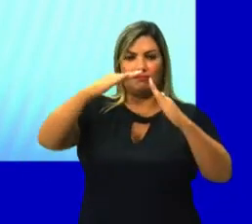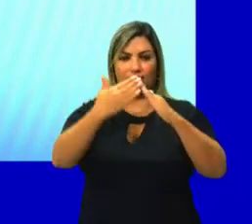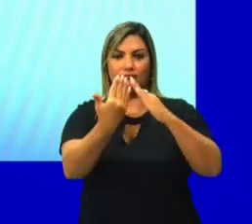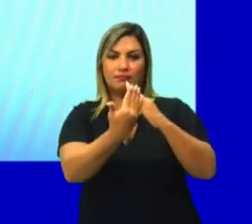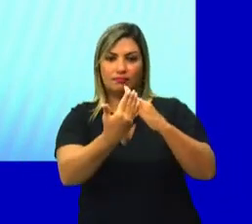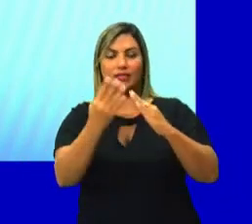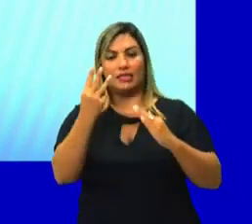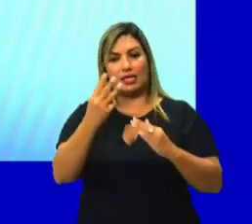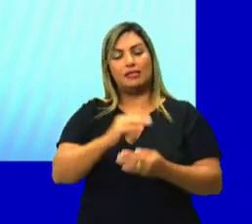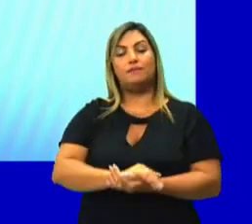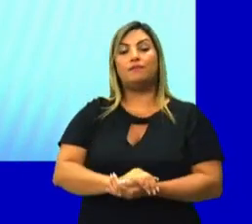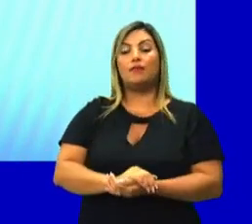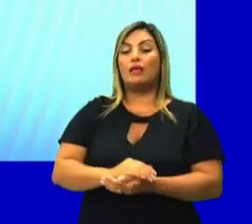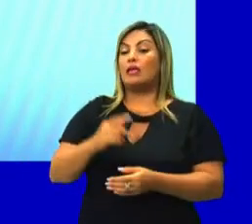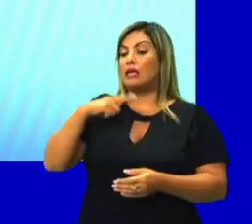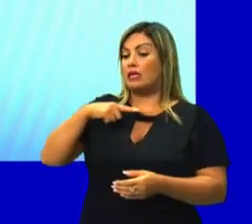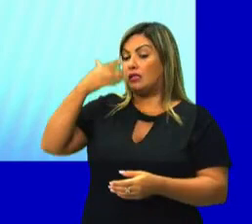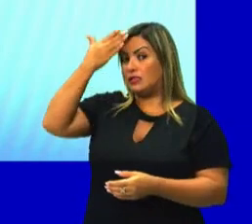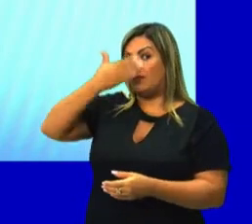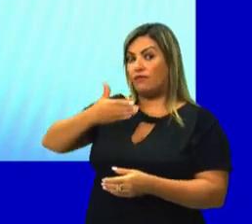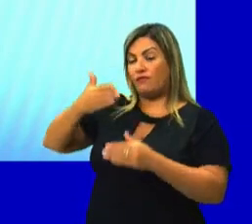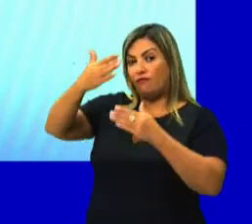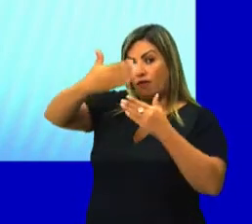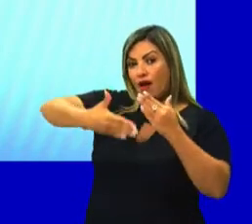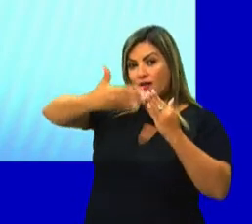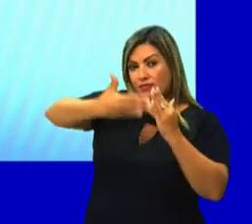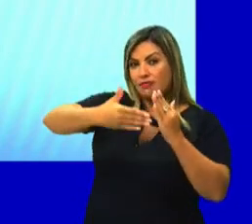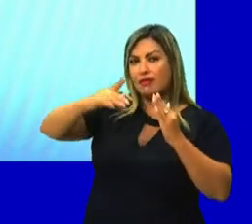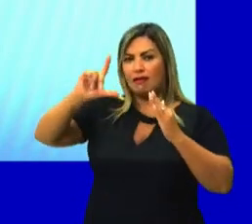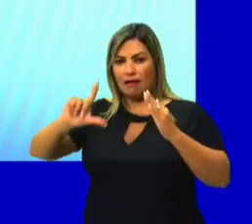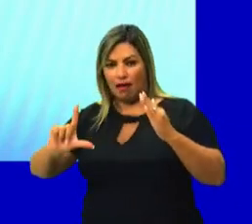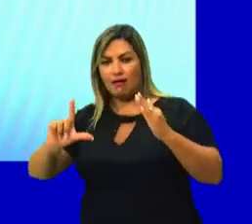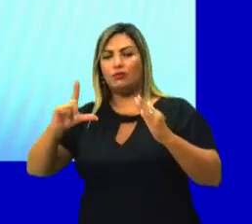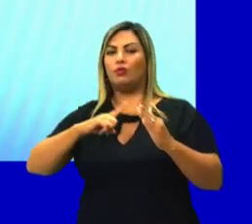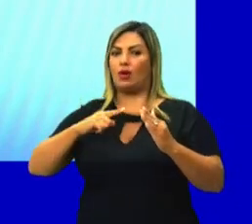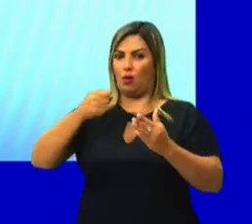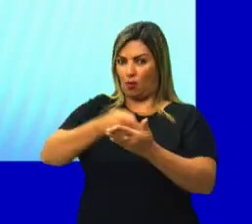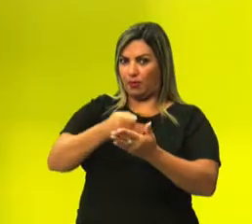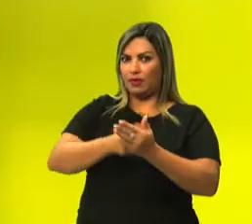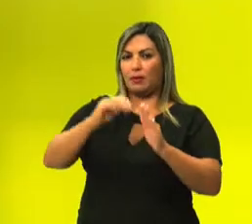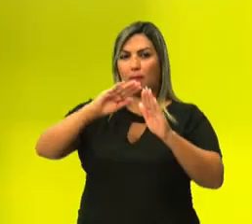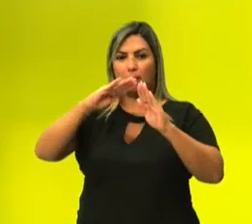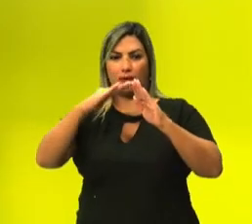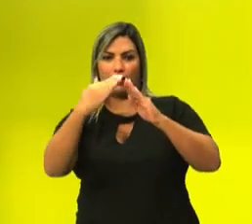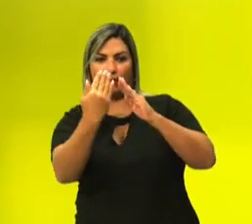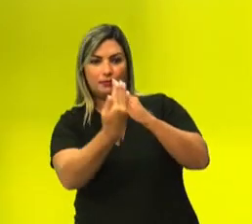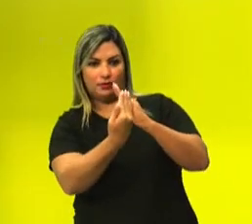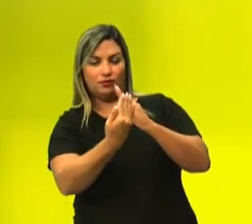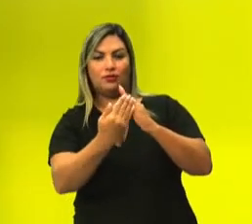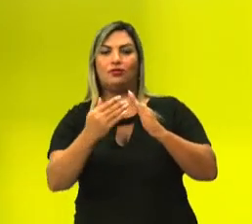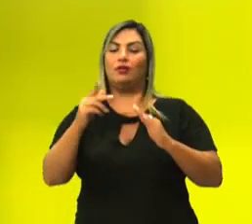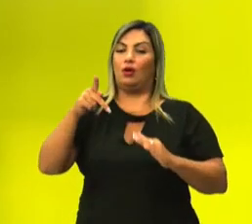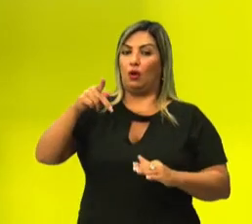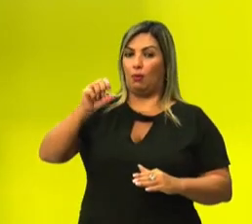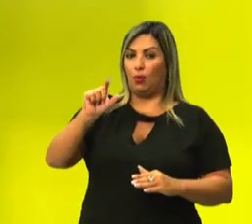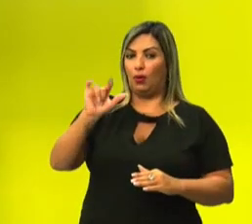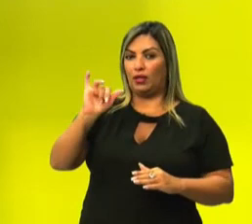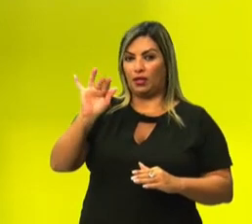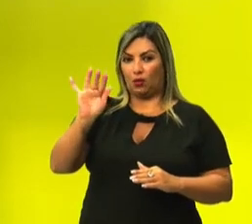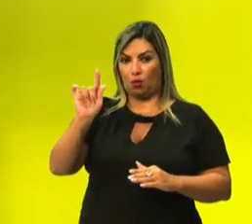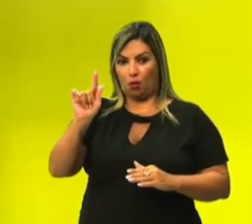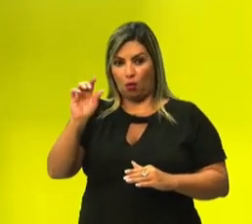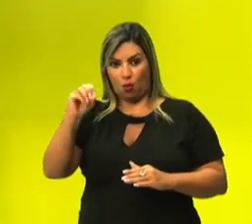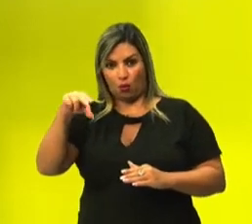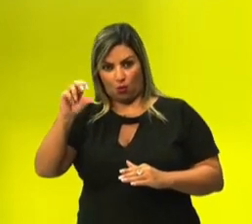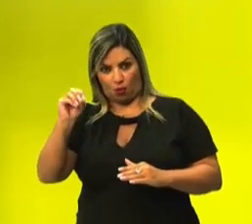essas faces laterais são obrigatoriamente triângulos. Então, toda pirâmide, ela vai ter uma base que é um polígono e suas faces